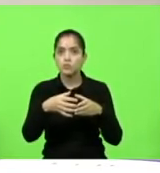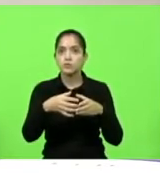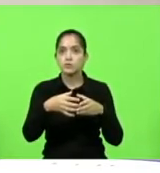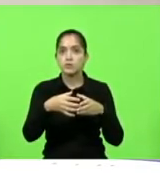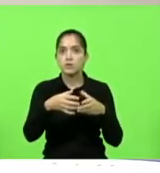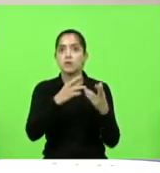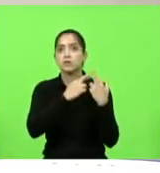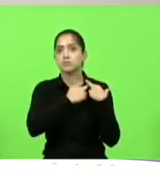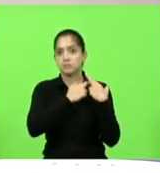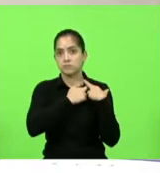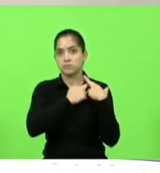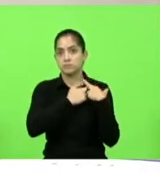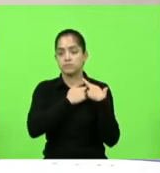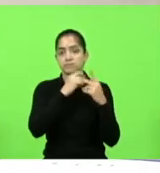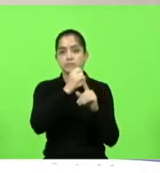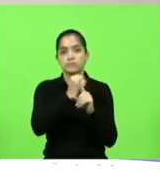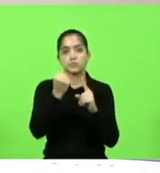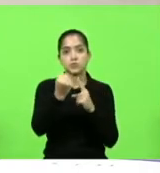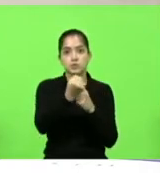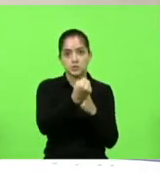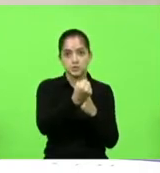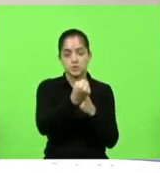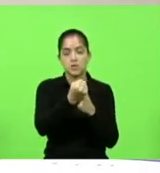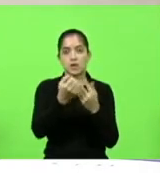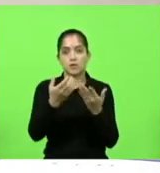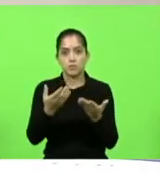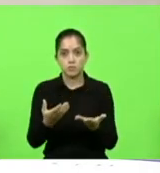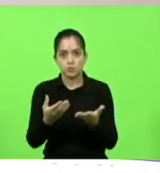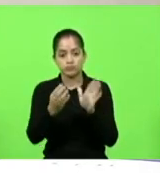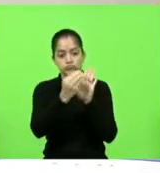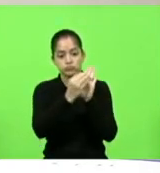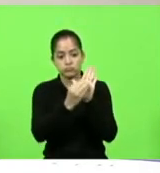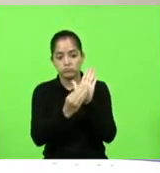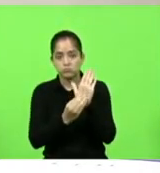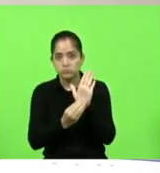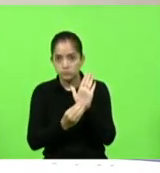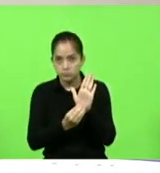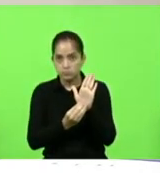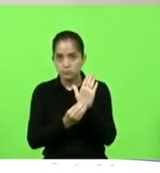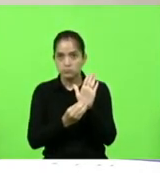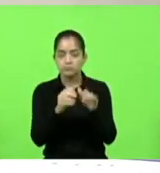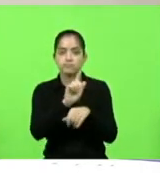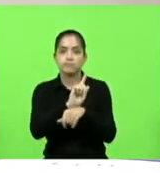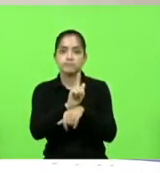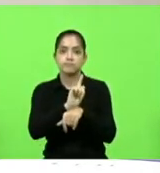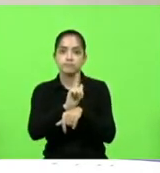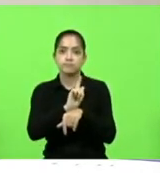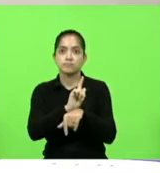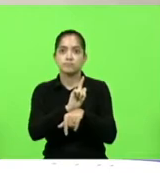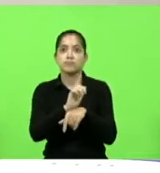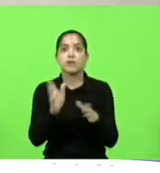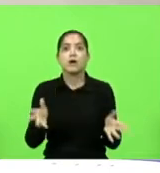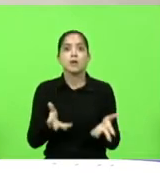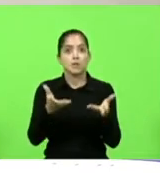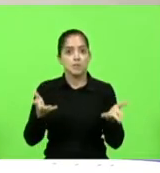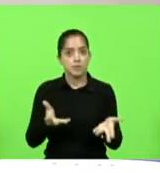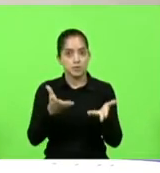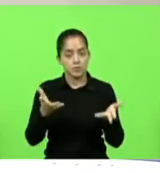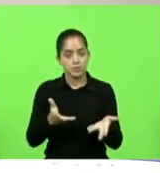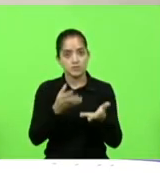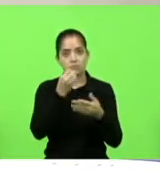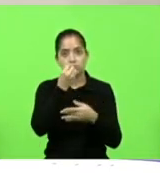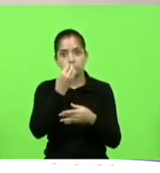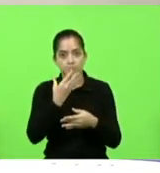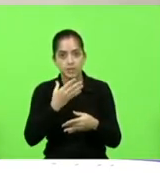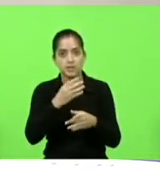responsabilidade social incluída em suas políticas de gestão, além de promover o bem-estar da